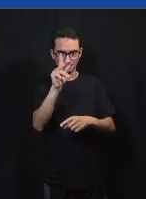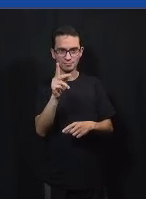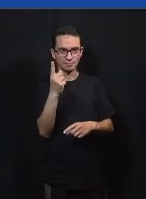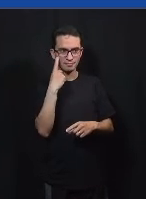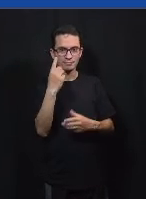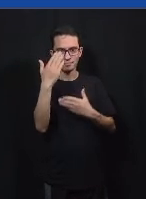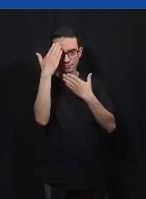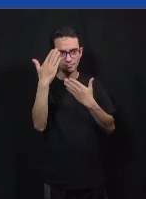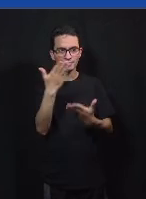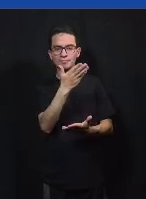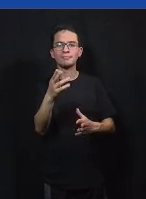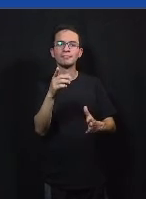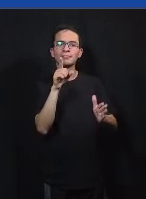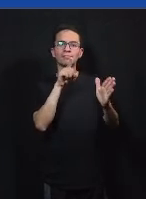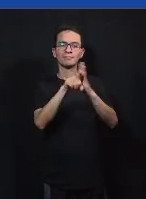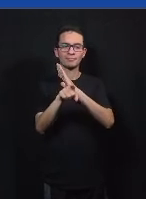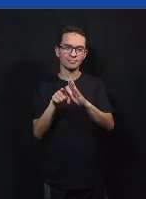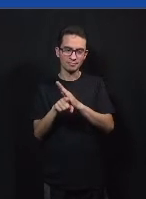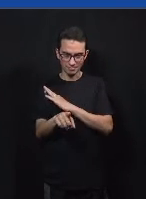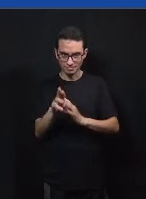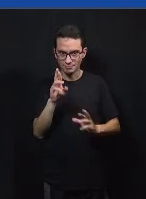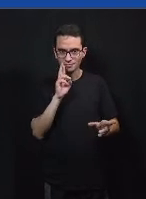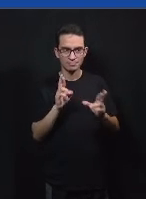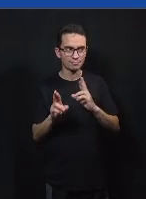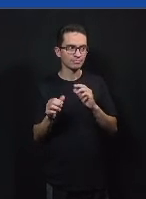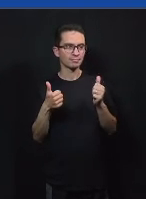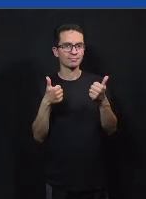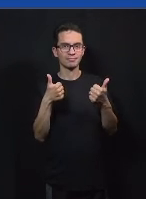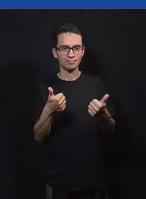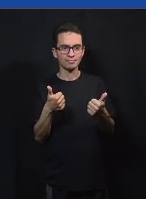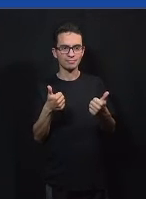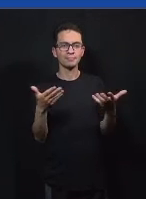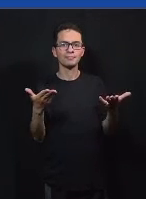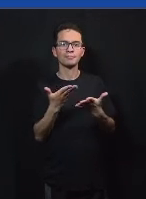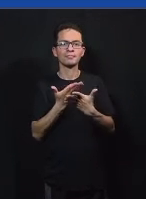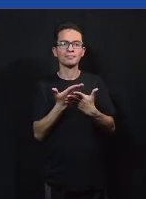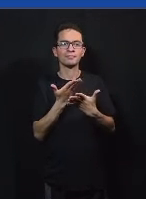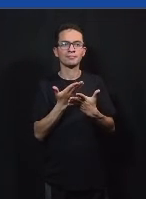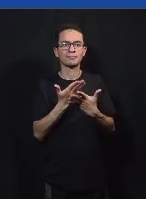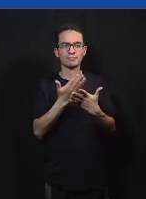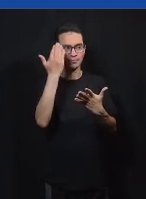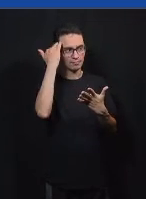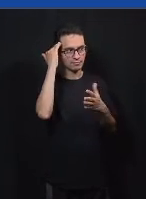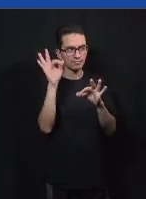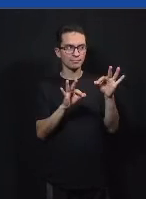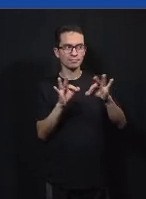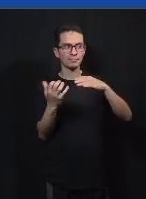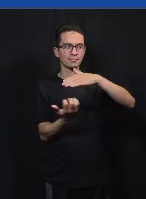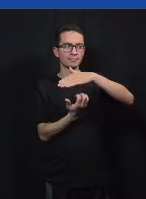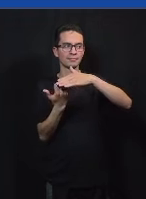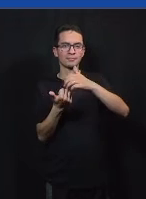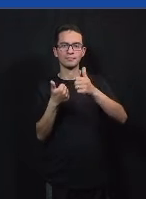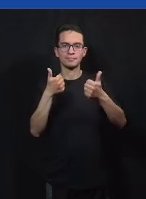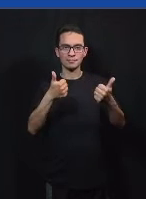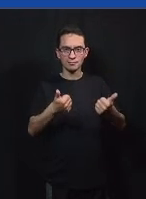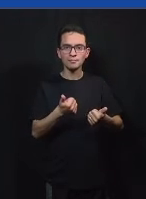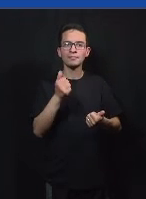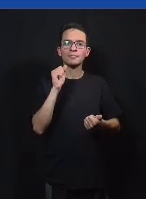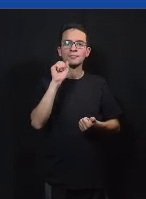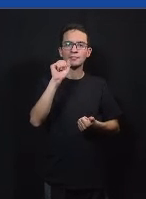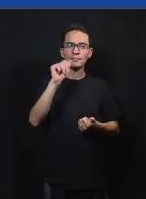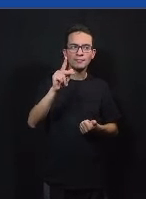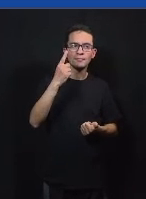eu falo esses argumentos ancorados nesse estudo levantado por organizações de direitos humanos que saiu agora em setembro de